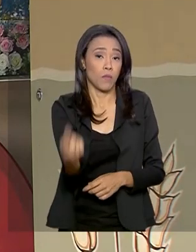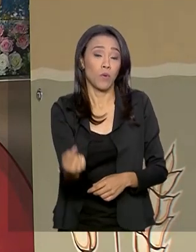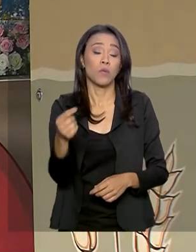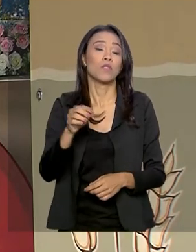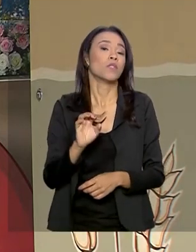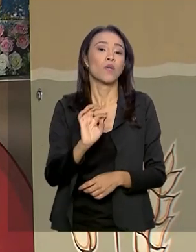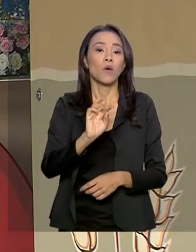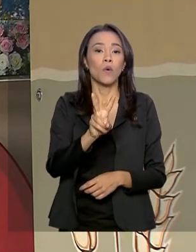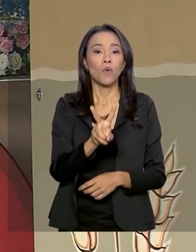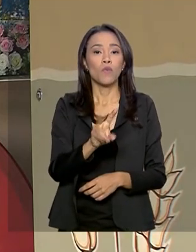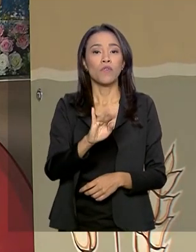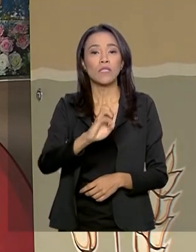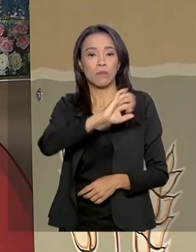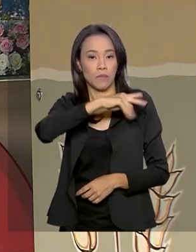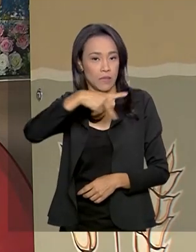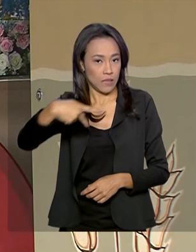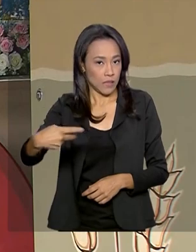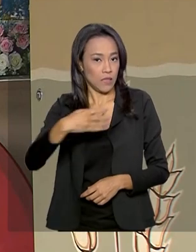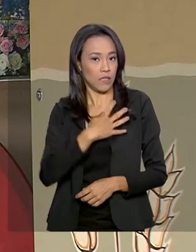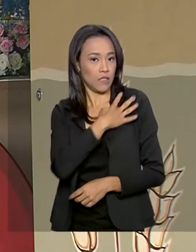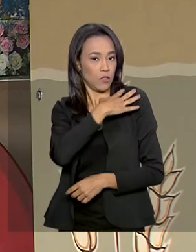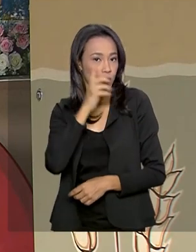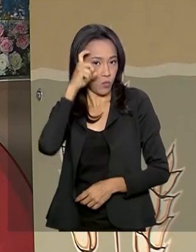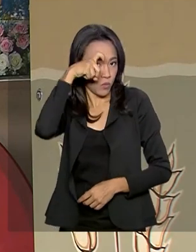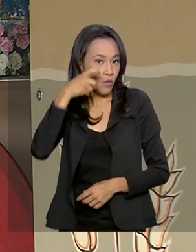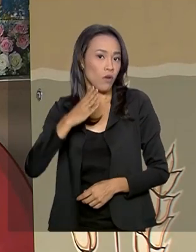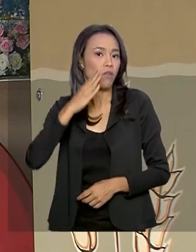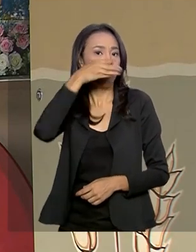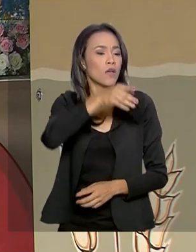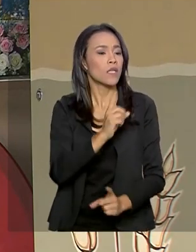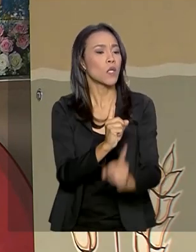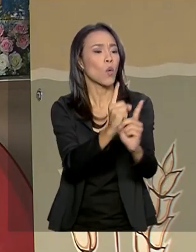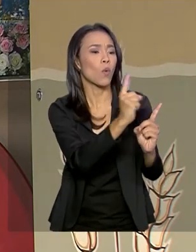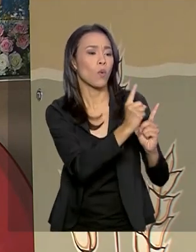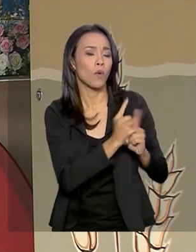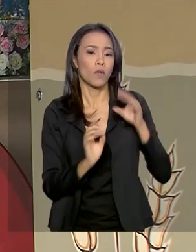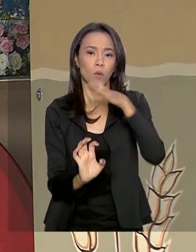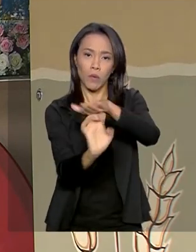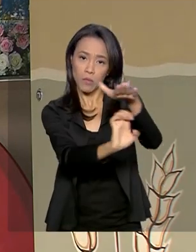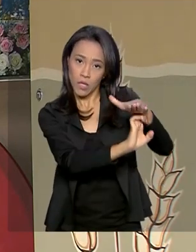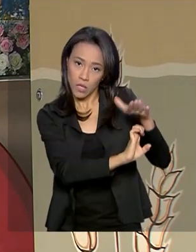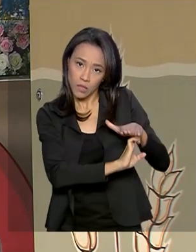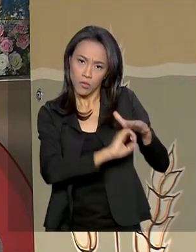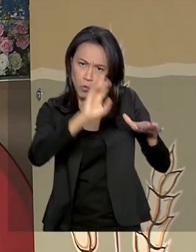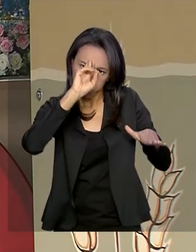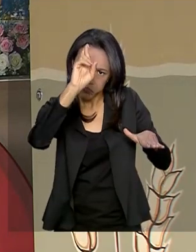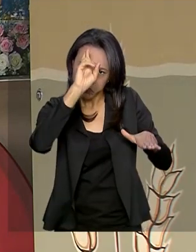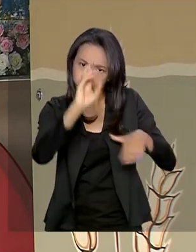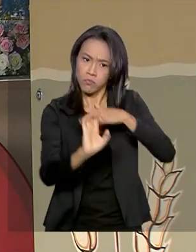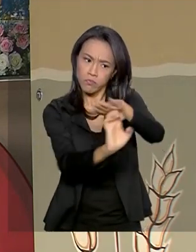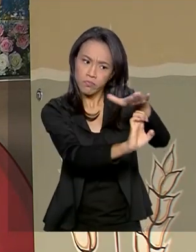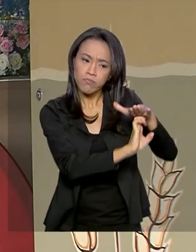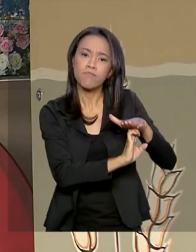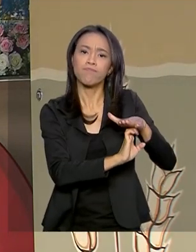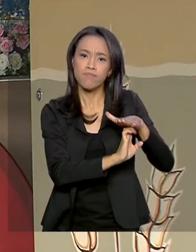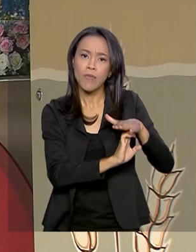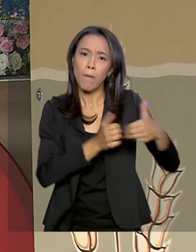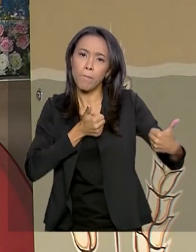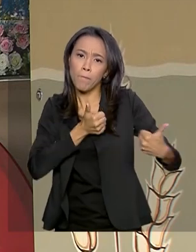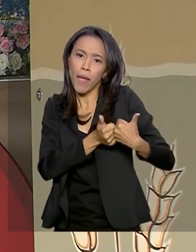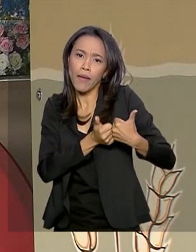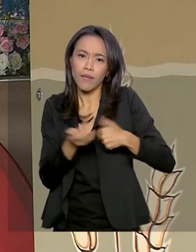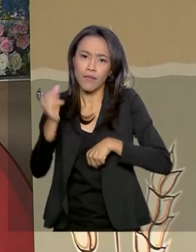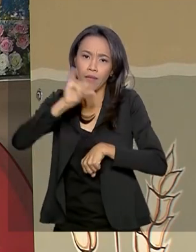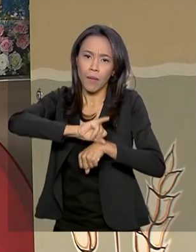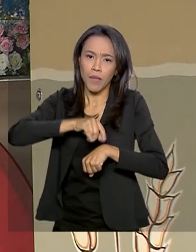participa de um encontro com empresários em Vitória, na capital, logo aqui, próximo de Vila Velha,